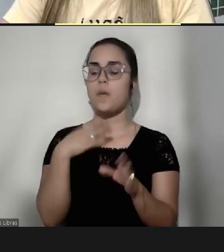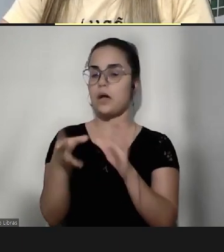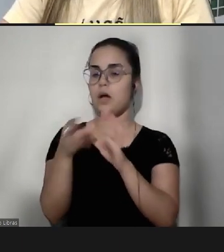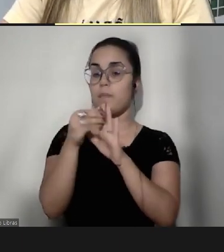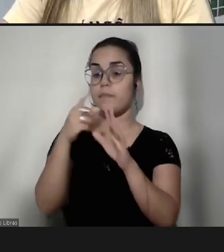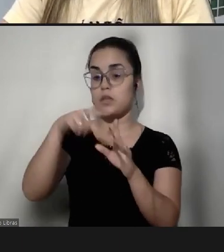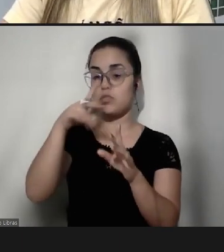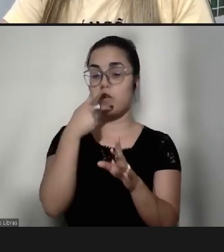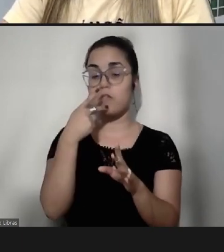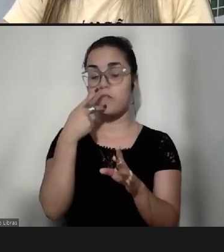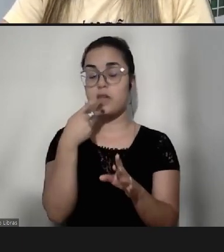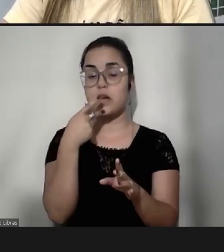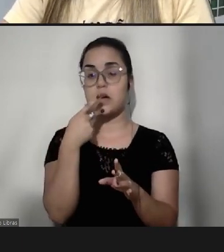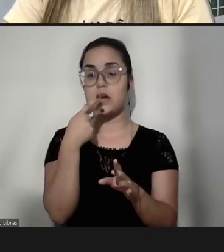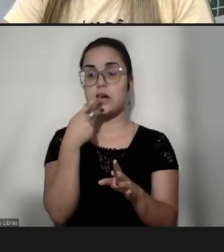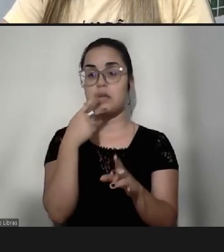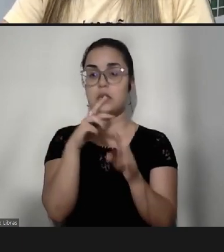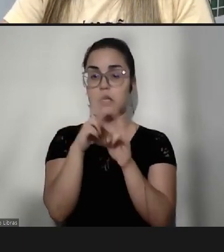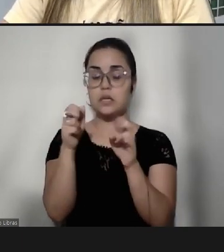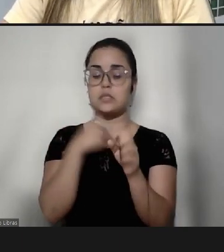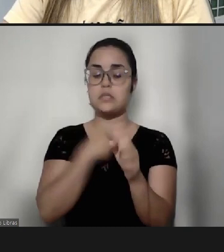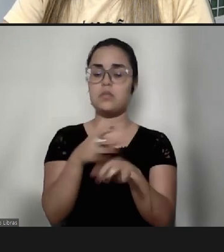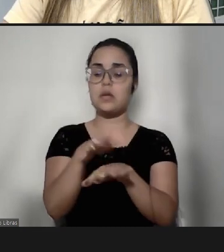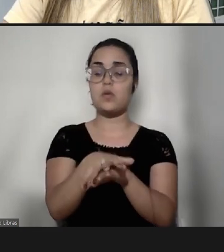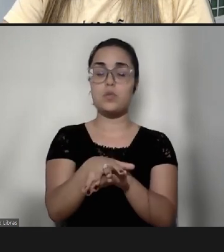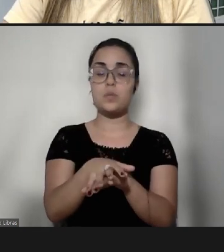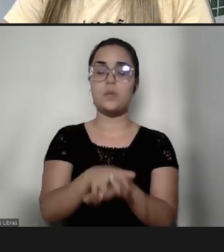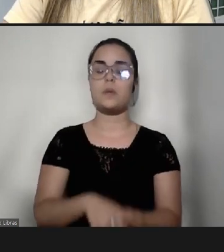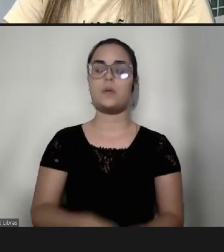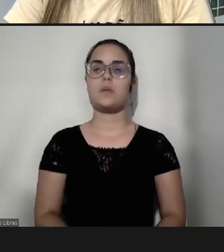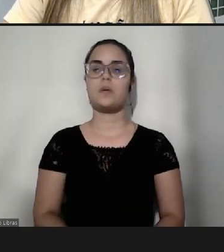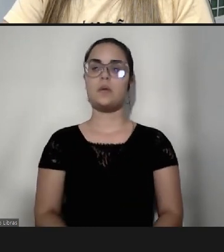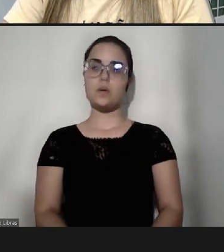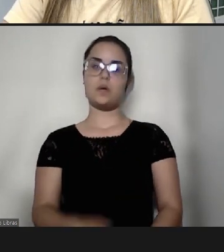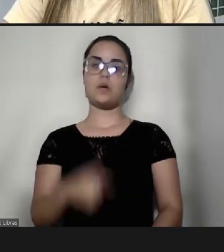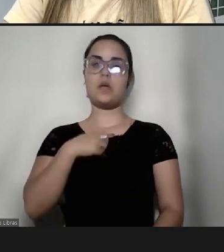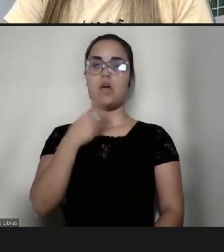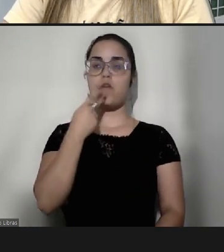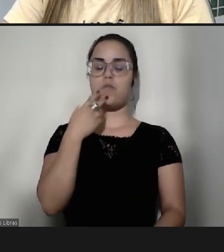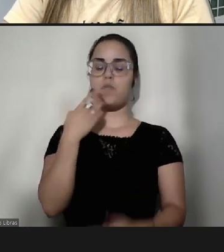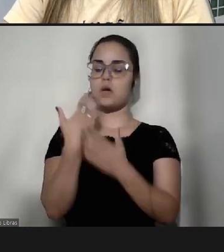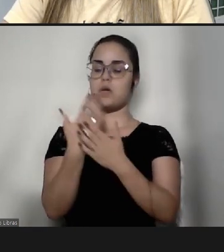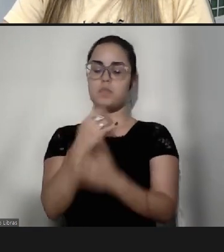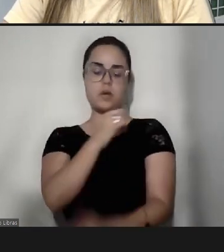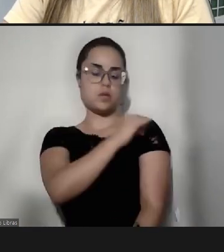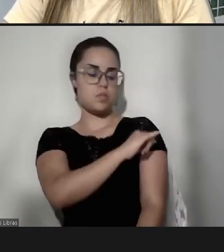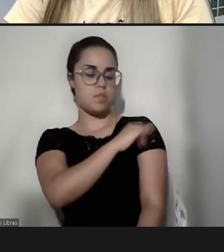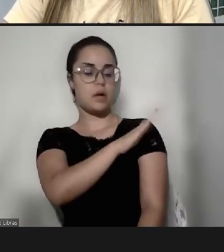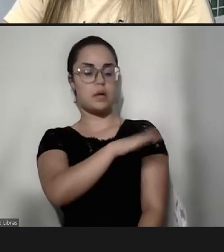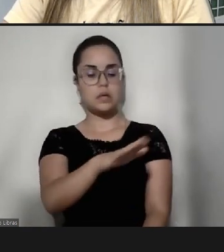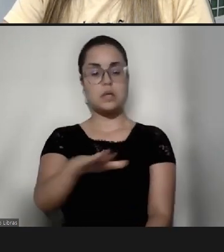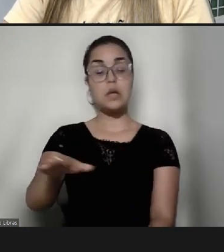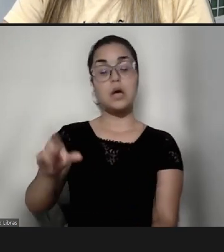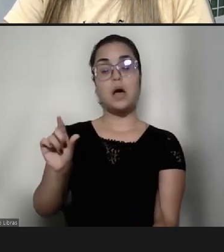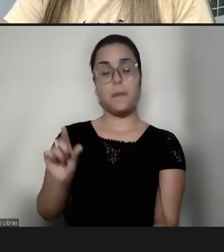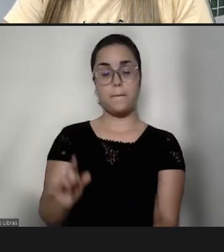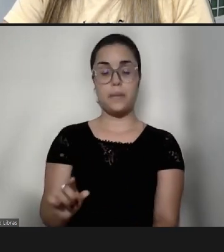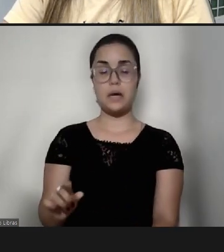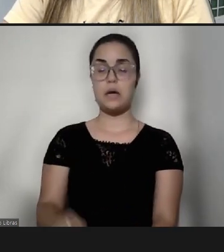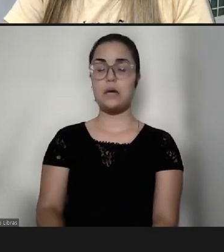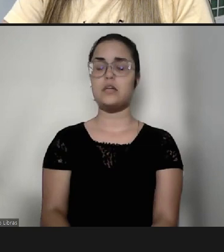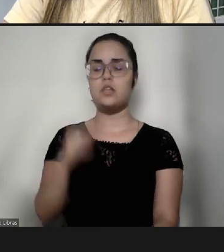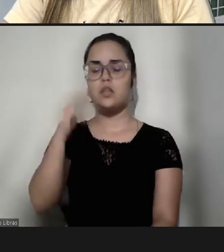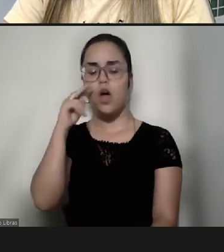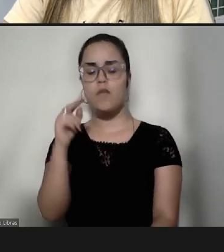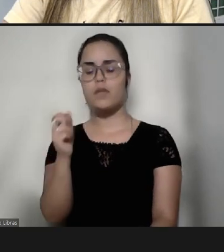fala, né, Rebeca, que você falou da questão da inclusão, eu dou aula para crianças bem pequenas, e eu vejo o